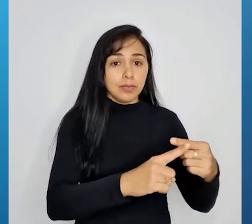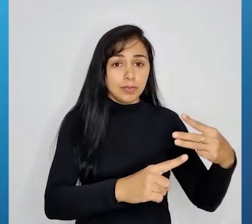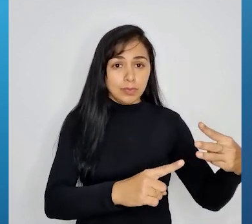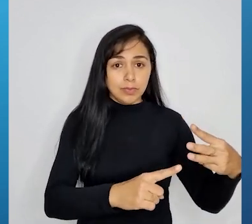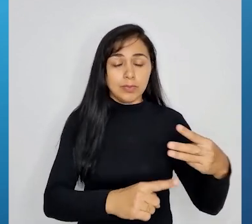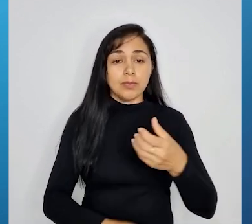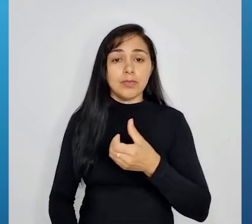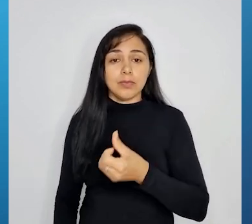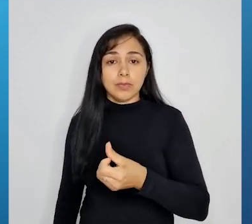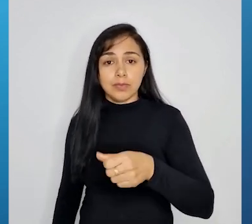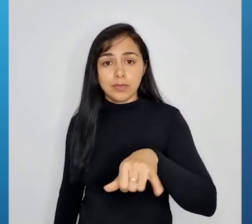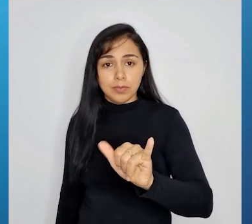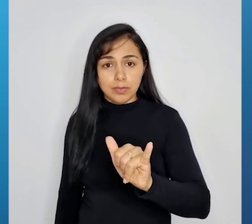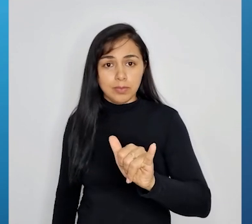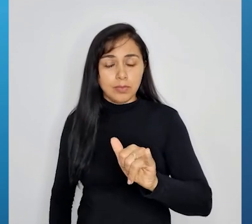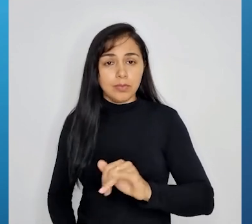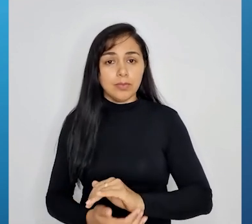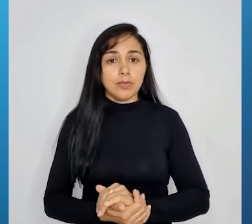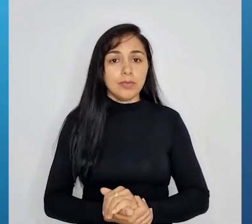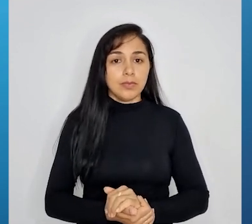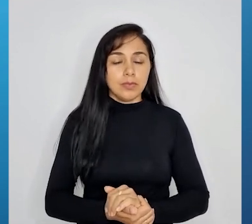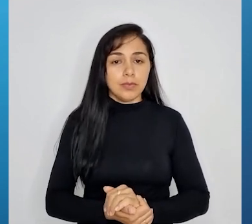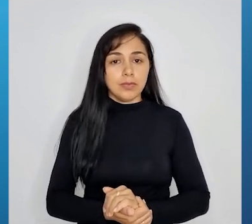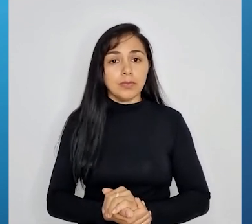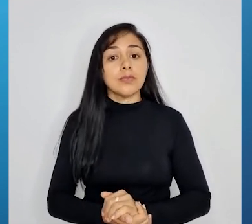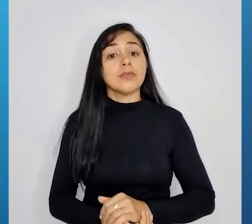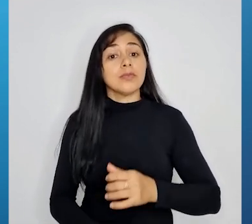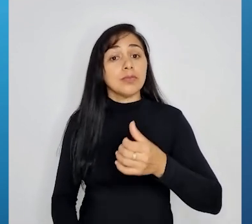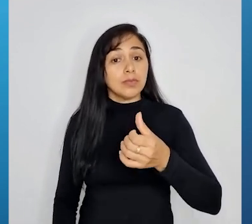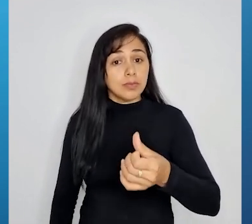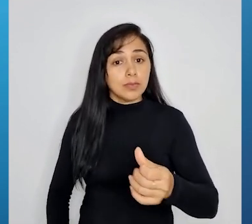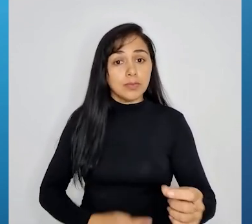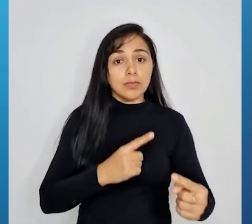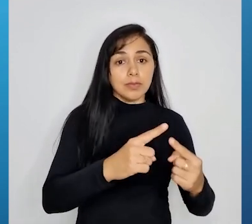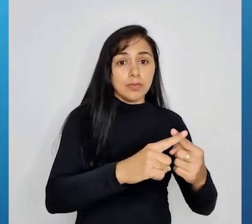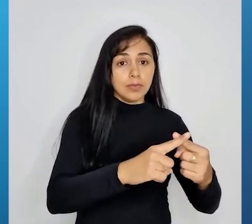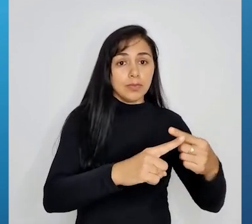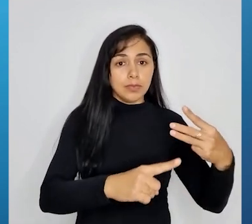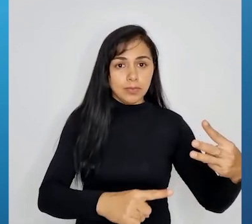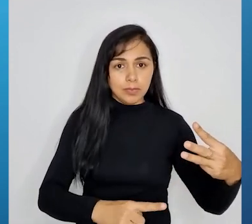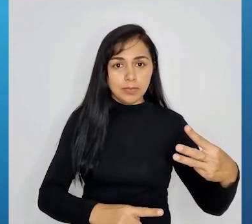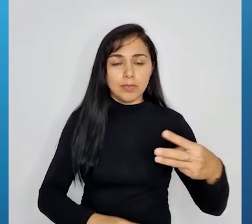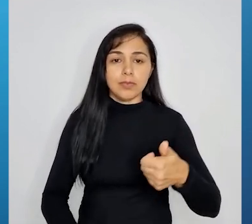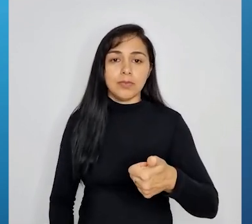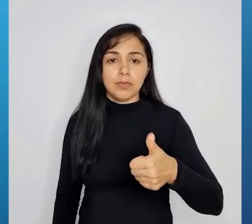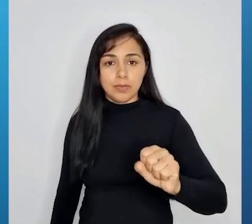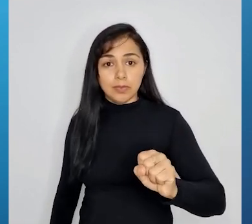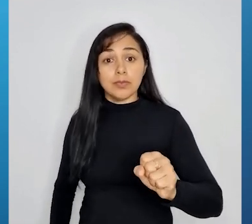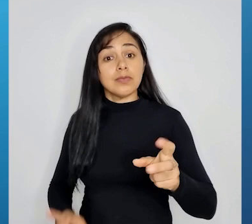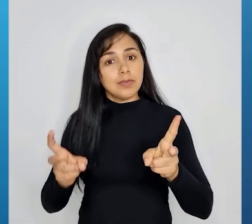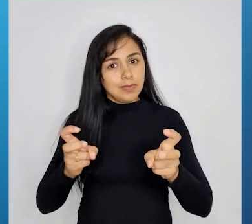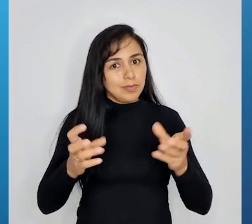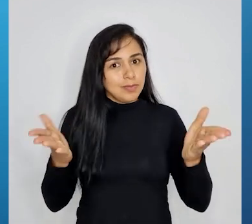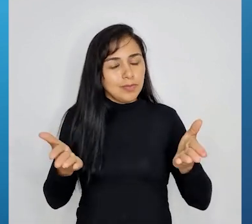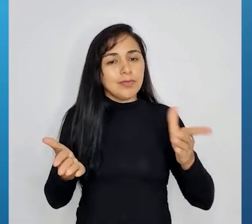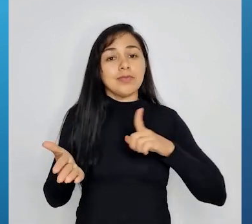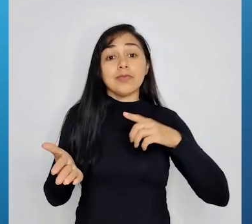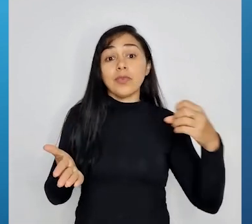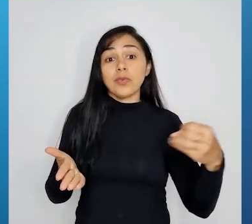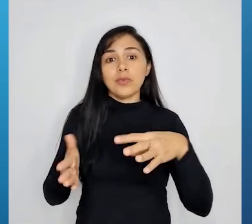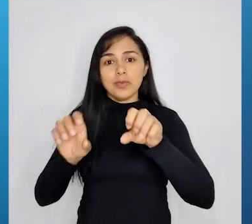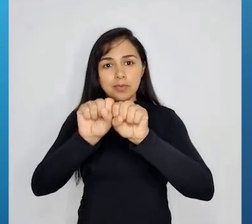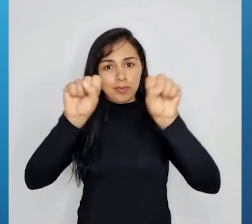3 vezes 6, 18. E aí, o nosso novo sistema está aqui montado.